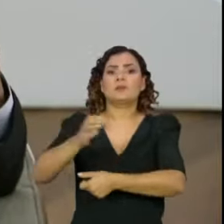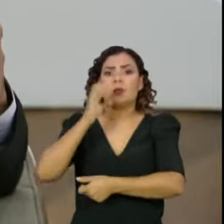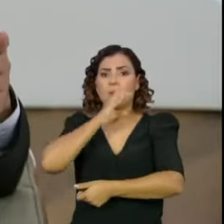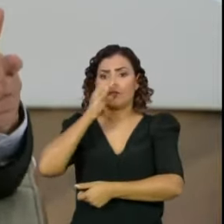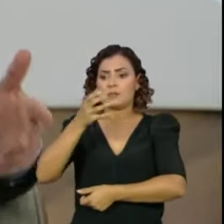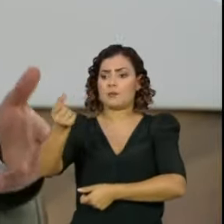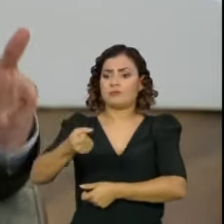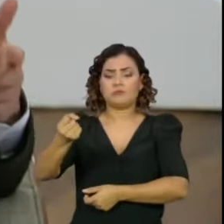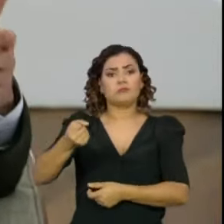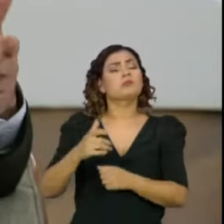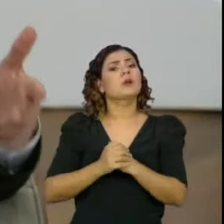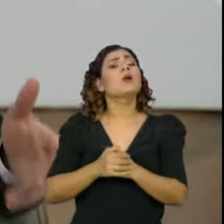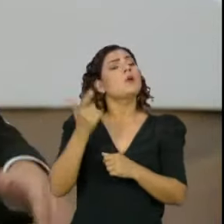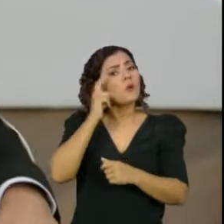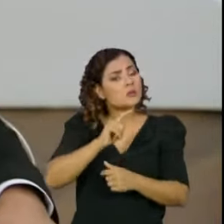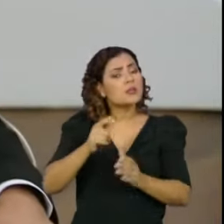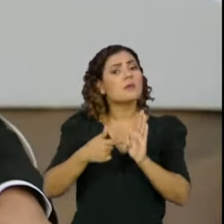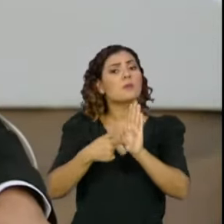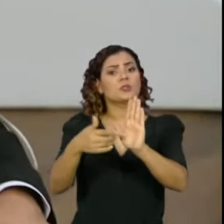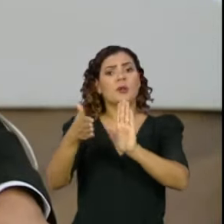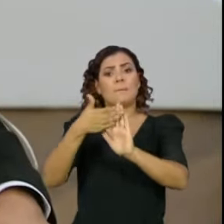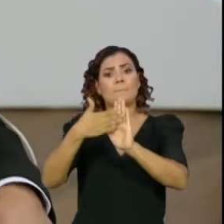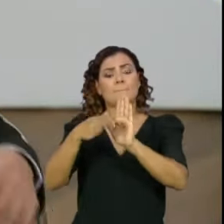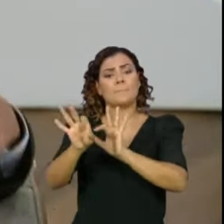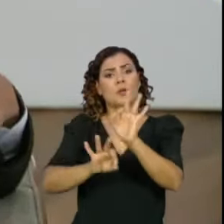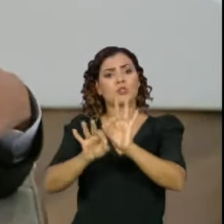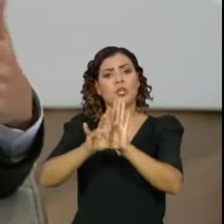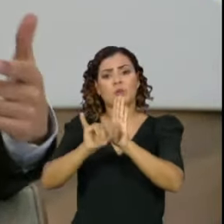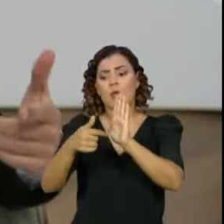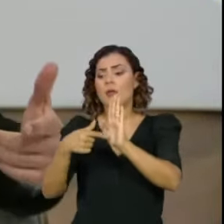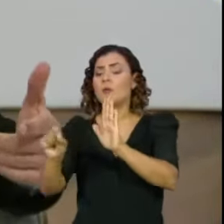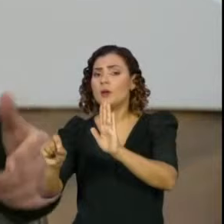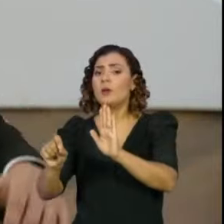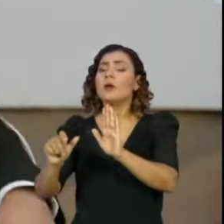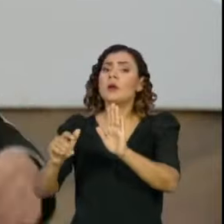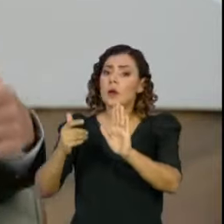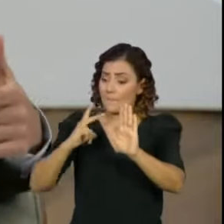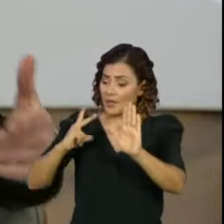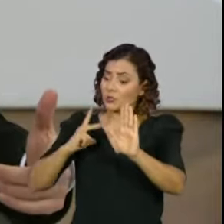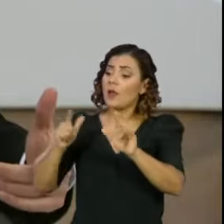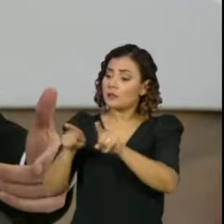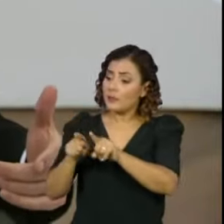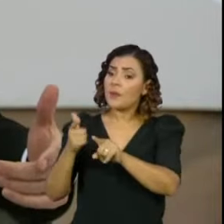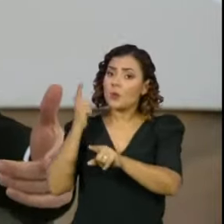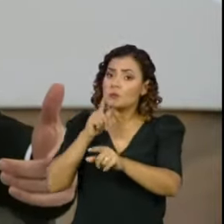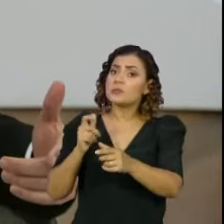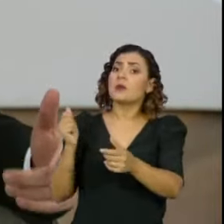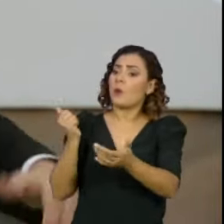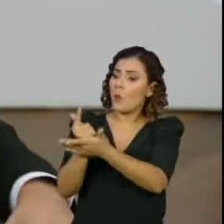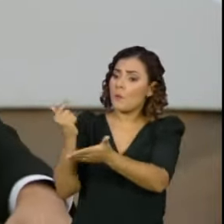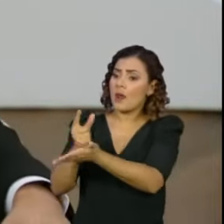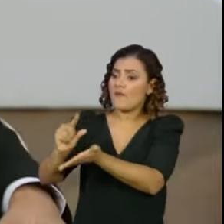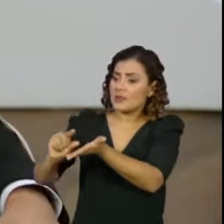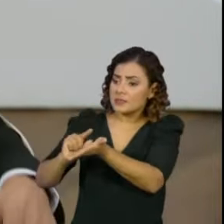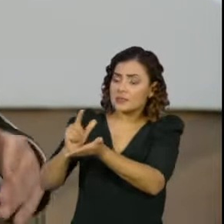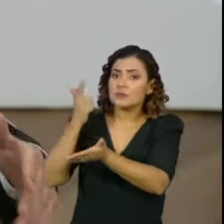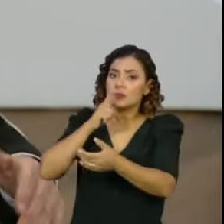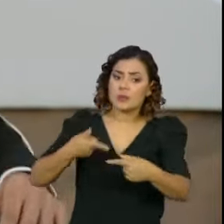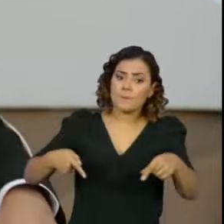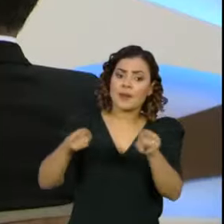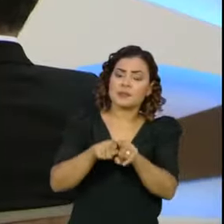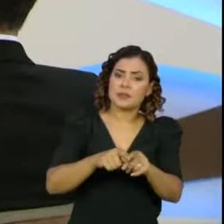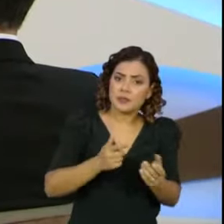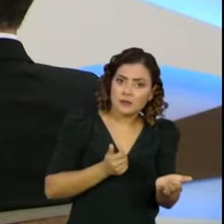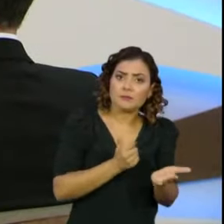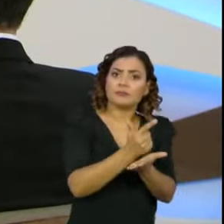de promover e apresentar um projeto de lei para permitir que a iniciativa privada também seja colaborativa com o Estado brasileiro,